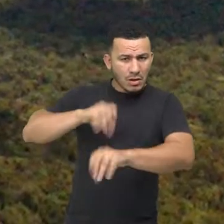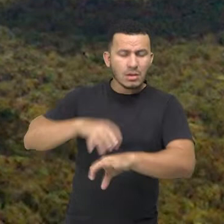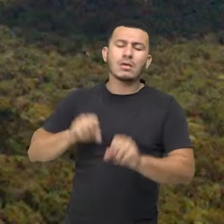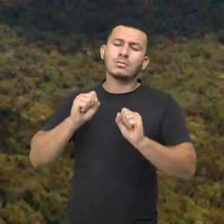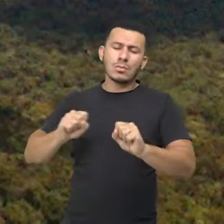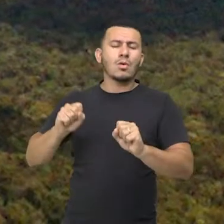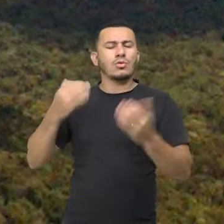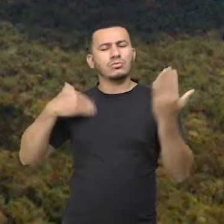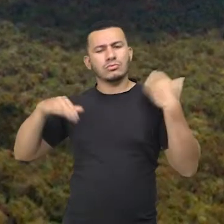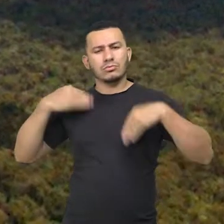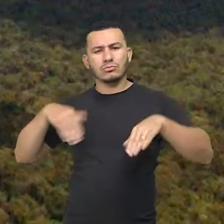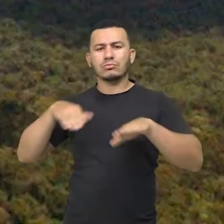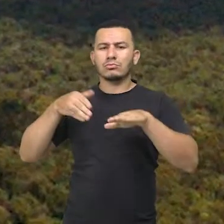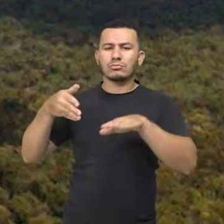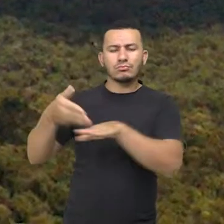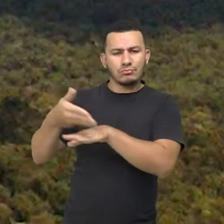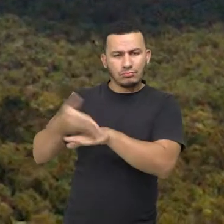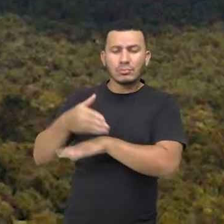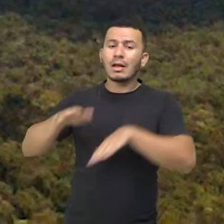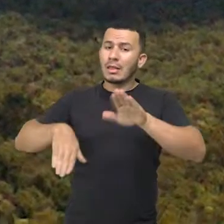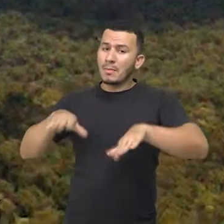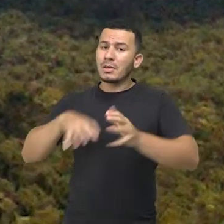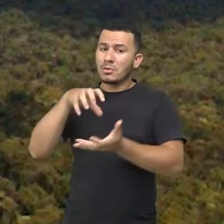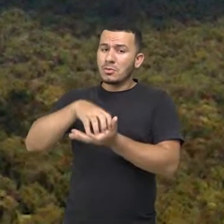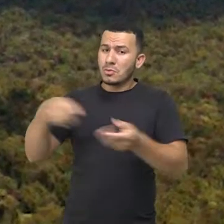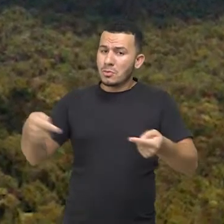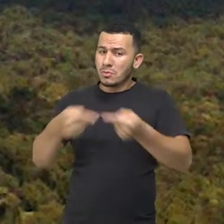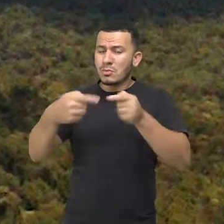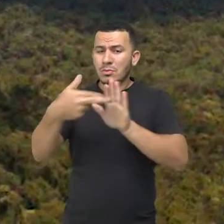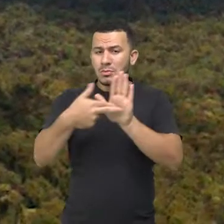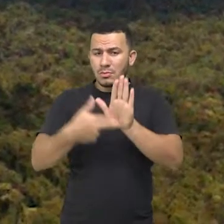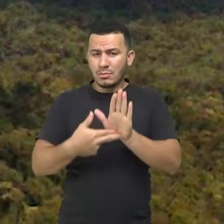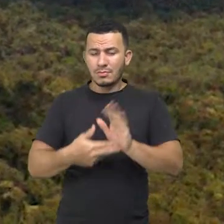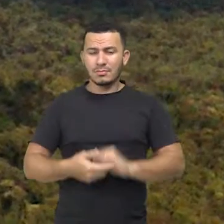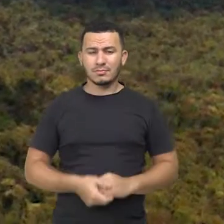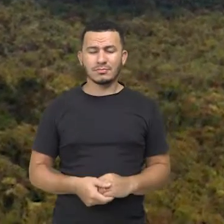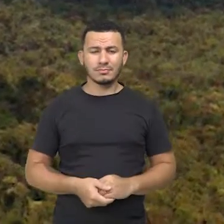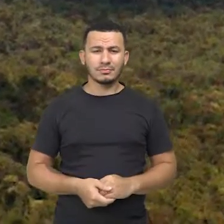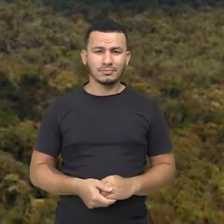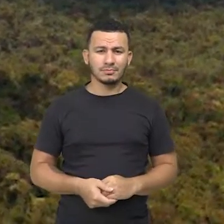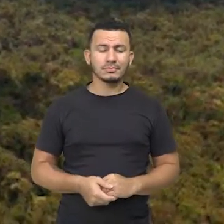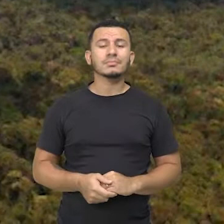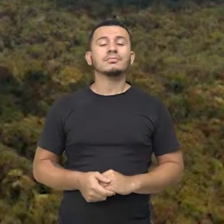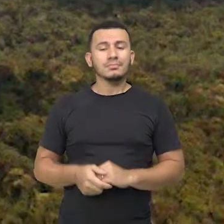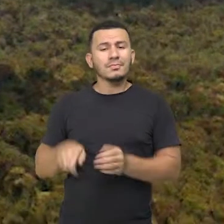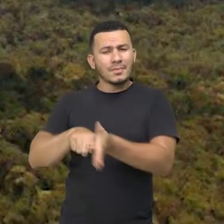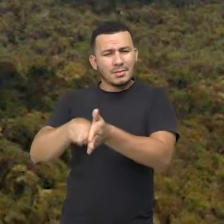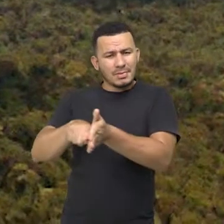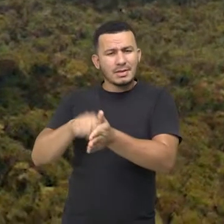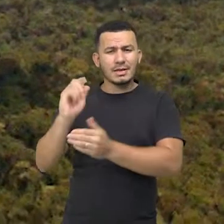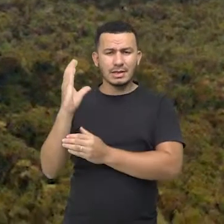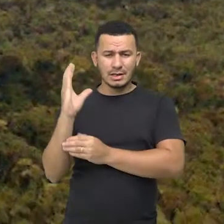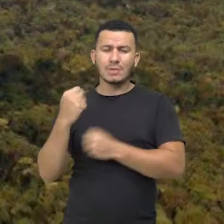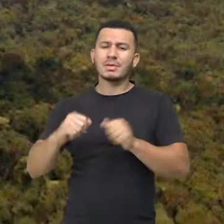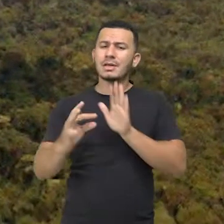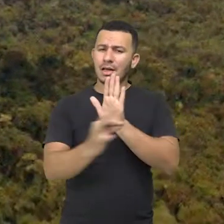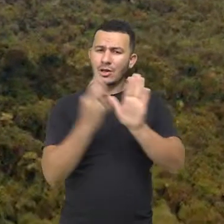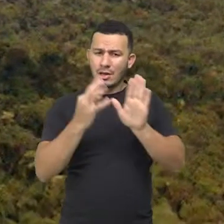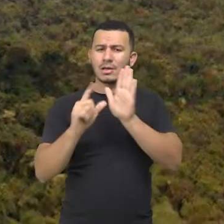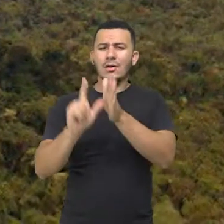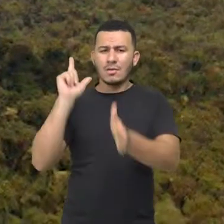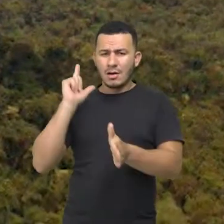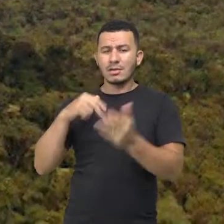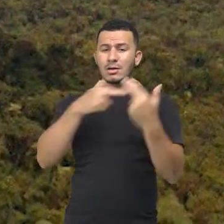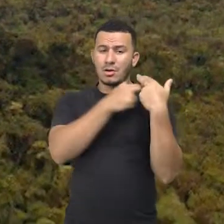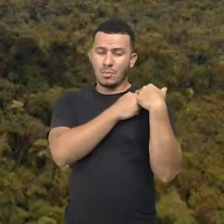acordo com o que dispuseram o plano de manejo da unidade ou regulamento específico. A pesquisa científica depende de autorização prévia do órgão